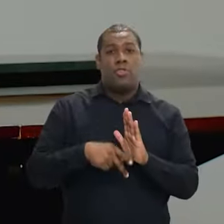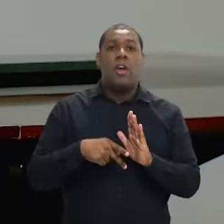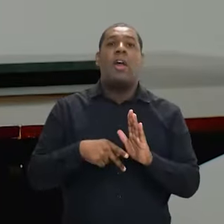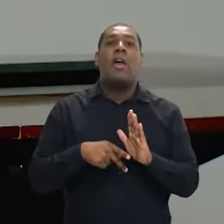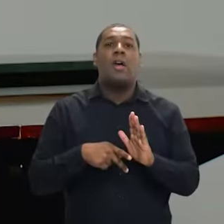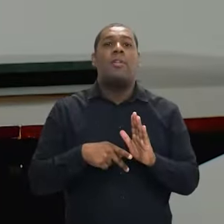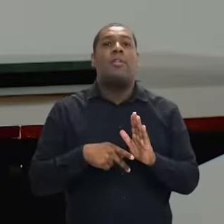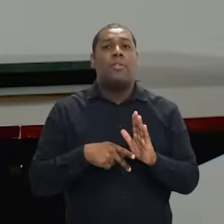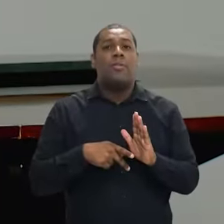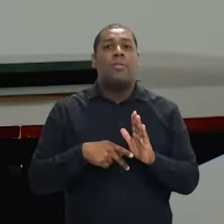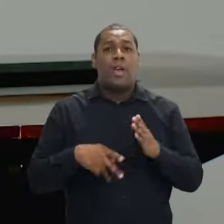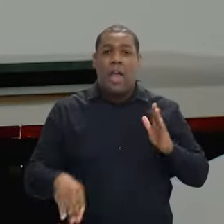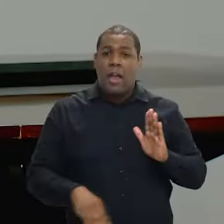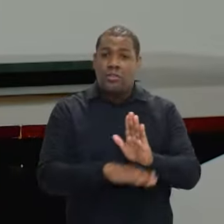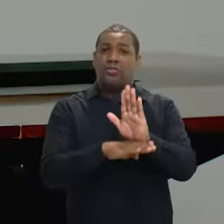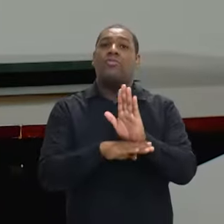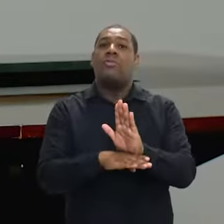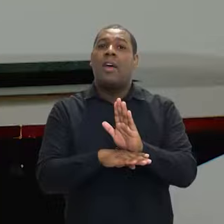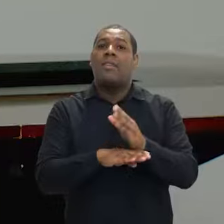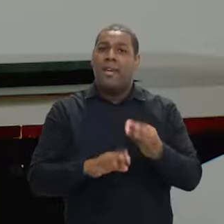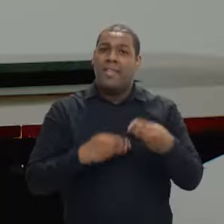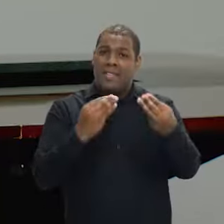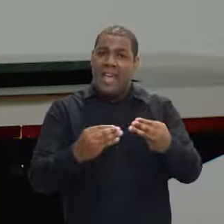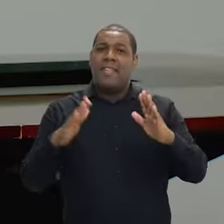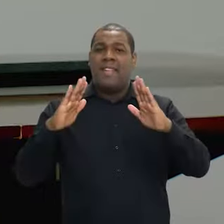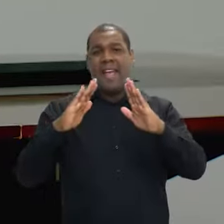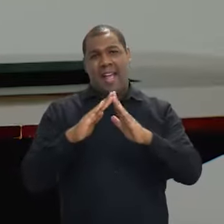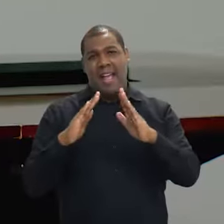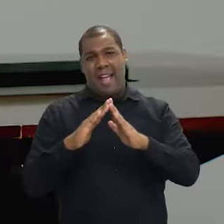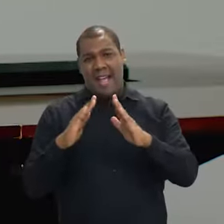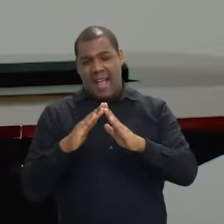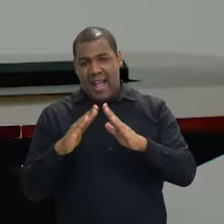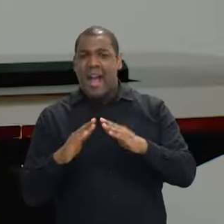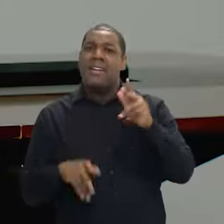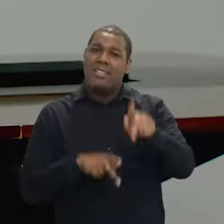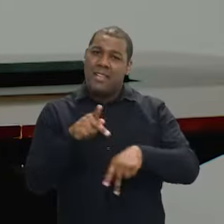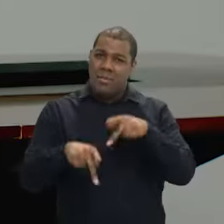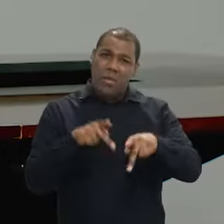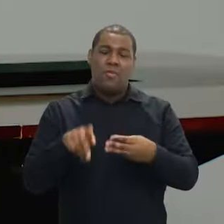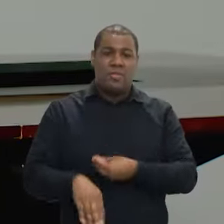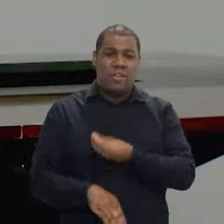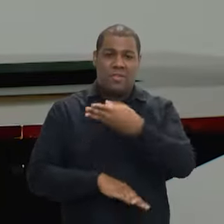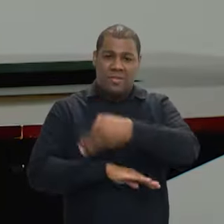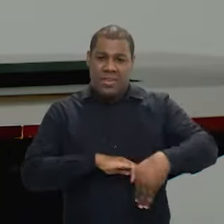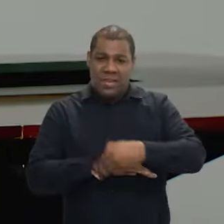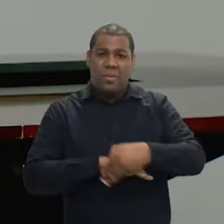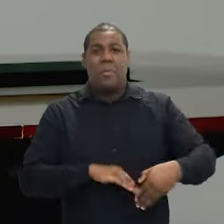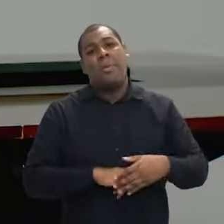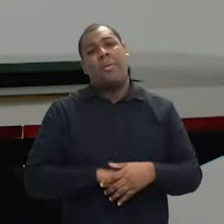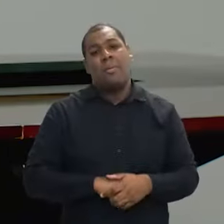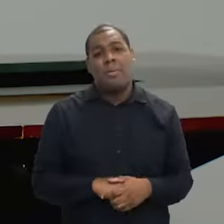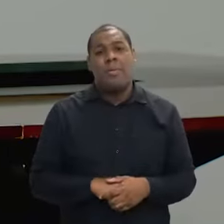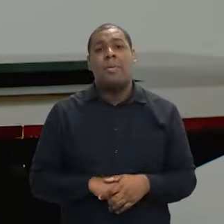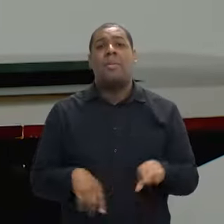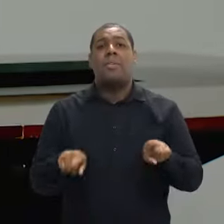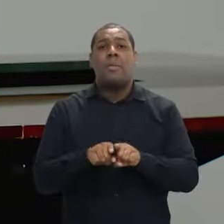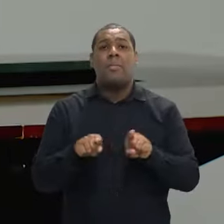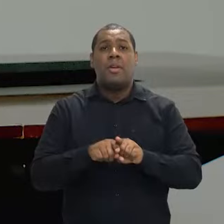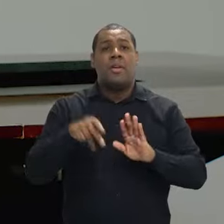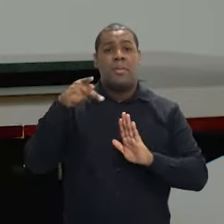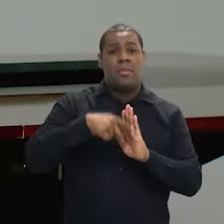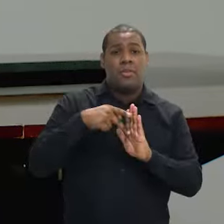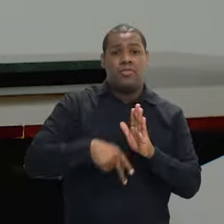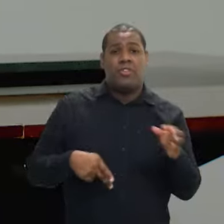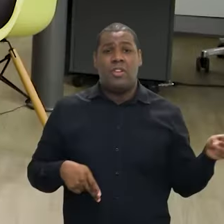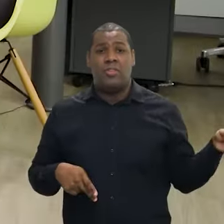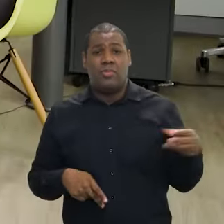pensado em habitação, trabalhando com os programas habitacionais do governo, um programa inovador que é